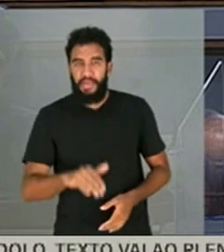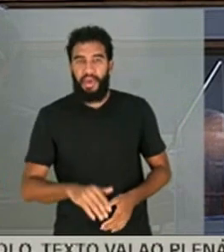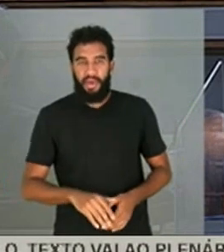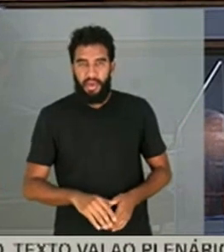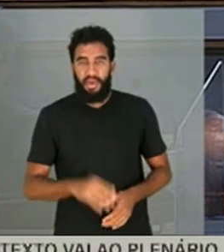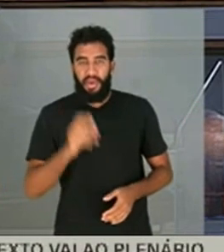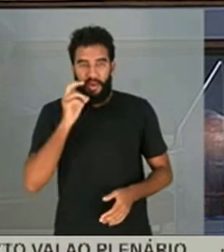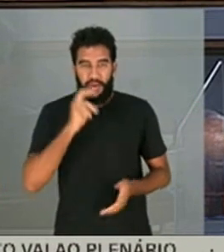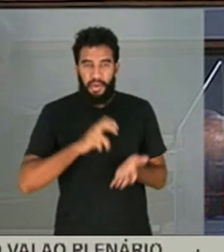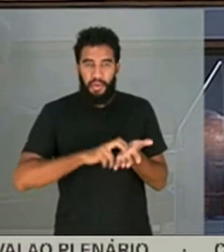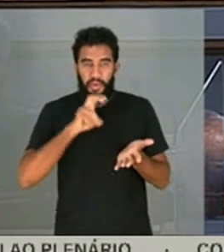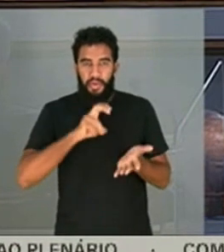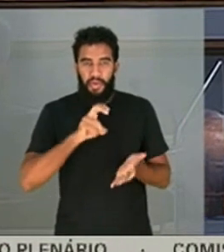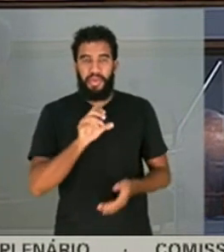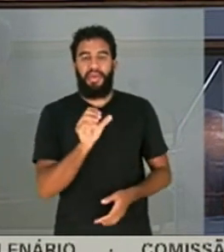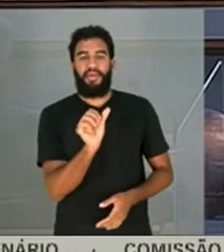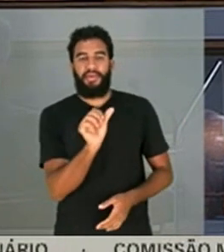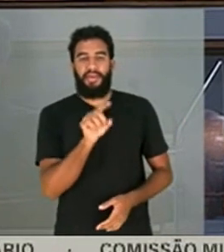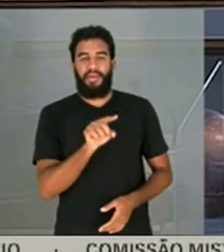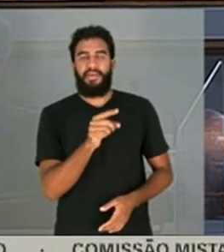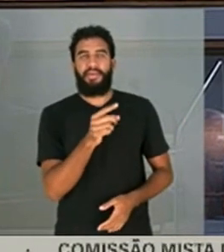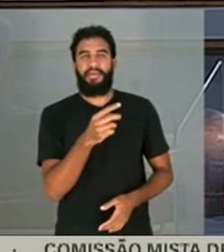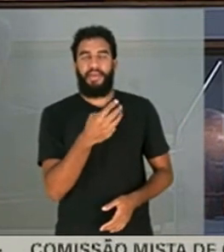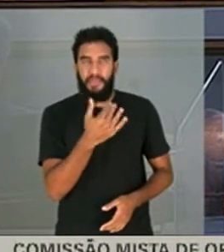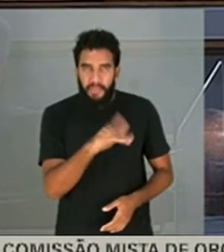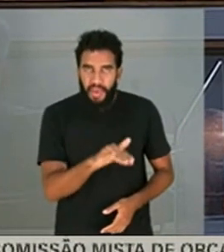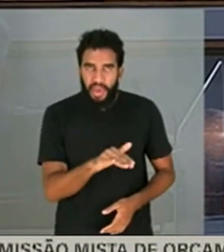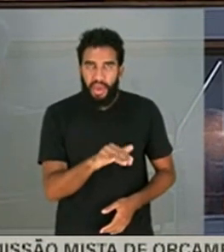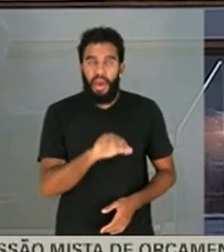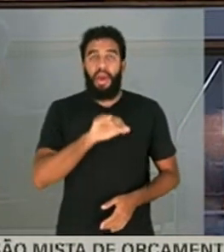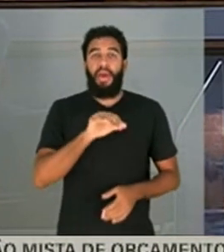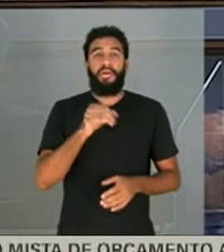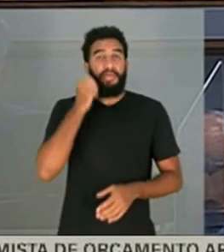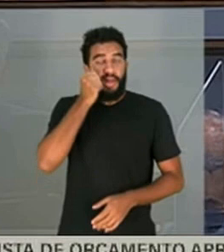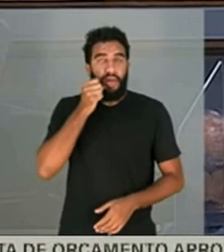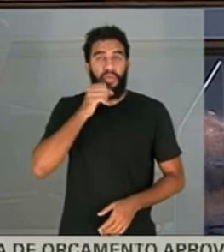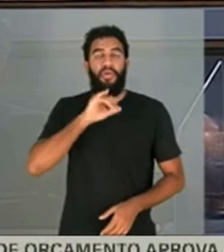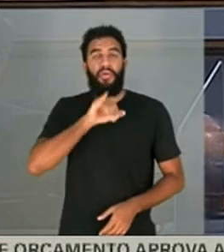me acordei 6h30. Foi 6h15 a reunião. O Jorginho estava comigo.